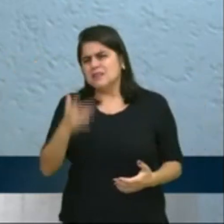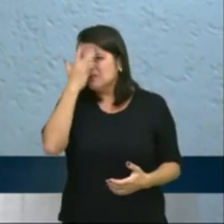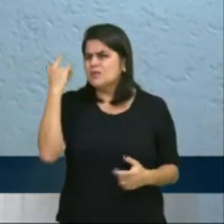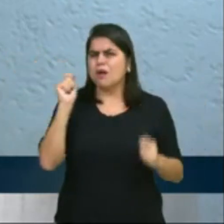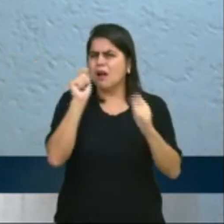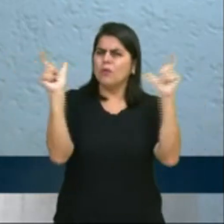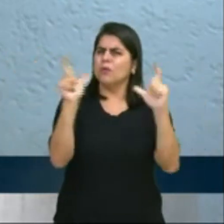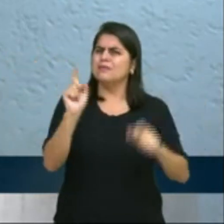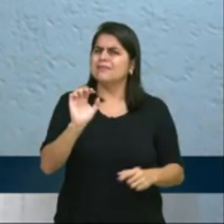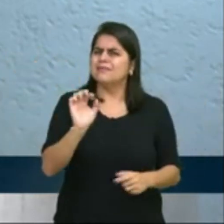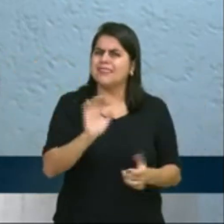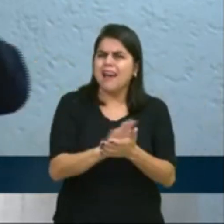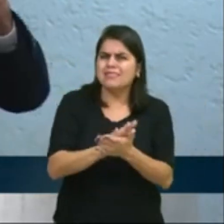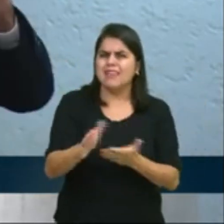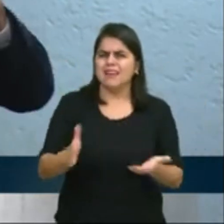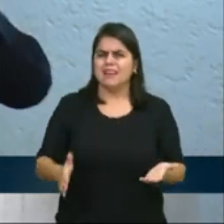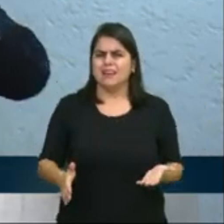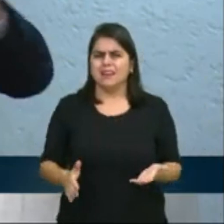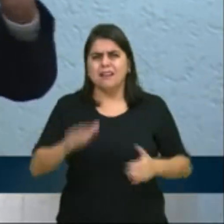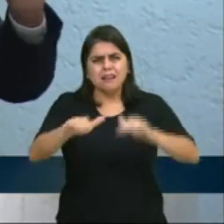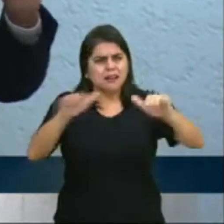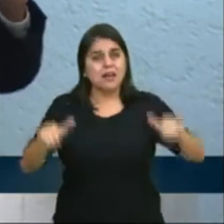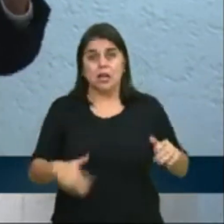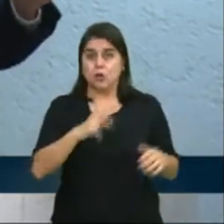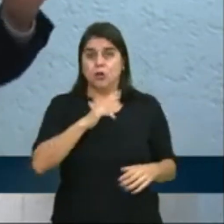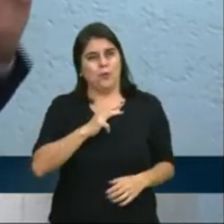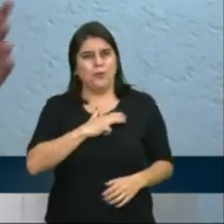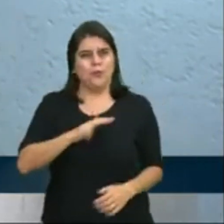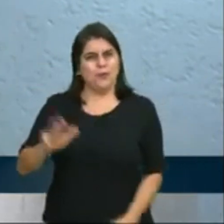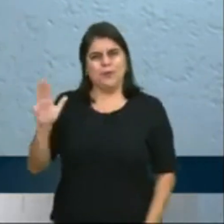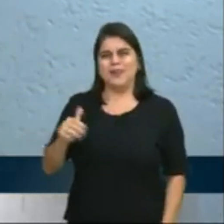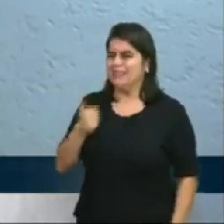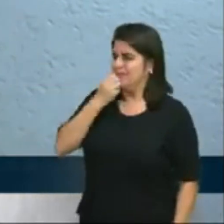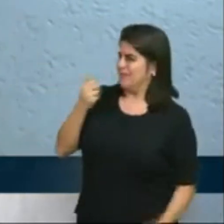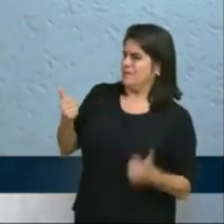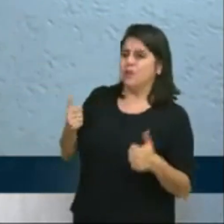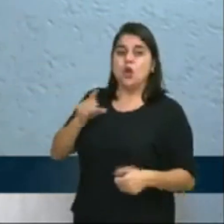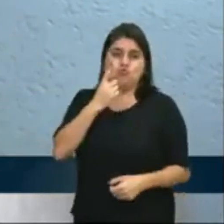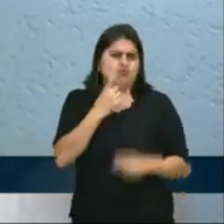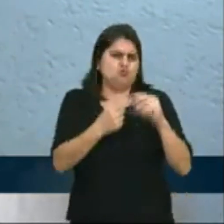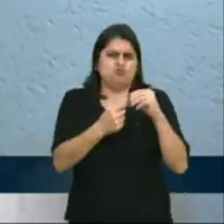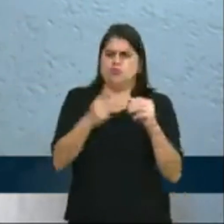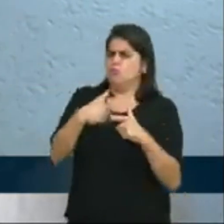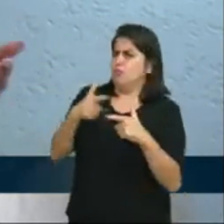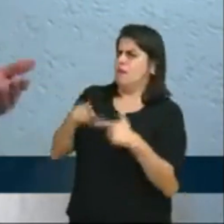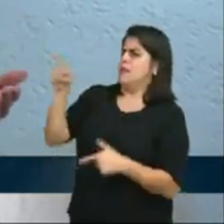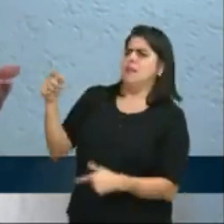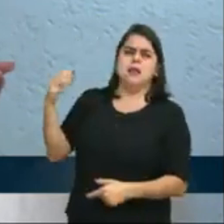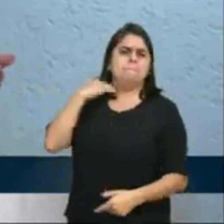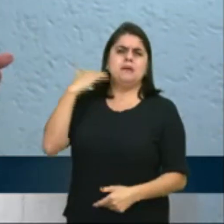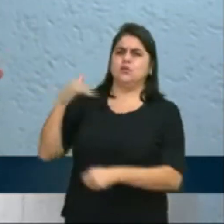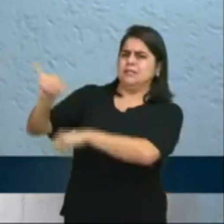e o Lula, para ele, tudo normal, o problema dele é o Banco Central, o ministro dele, que foi agora